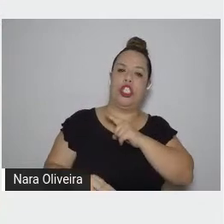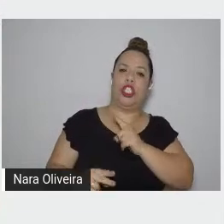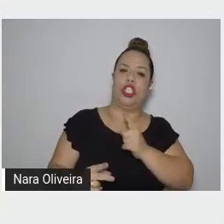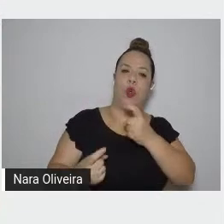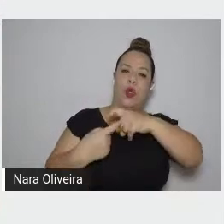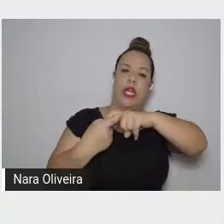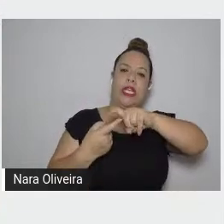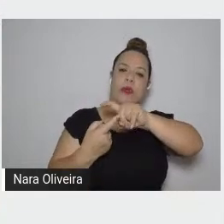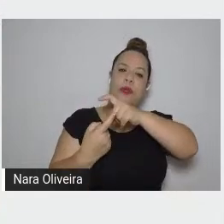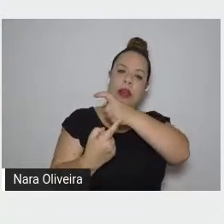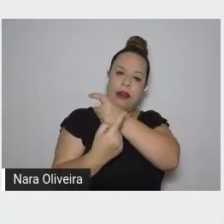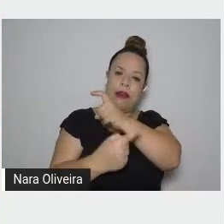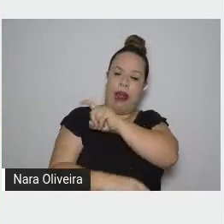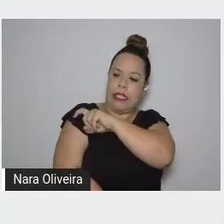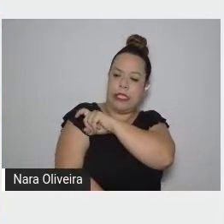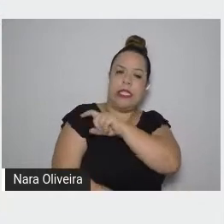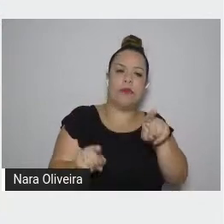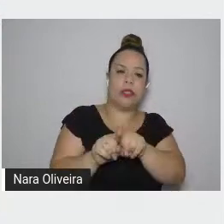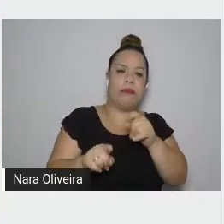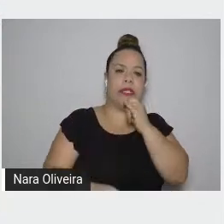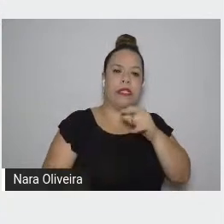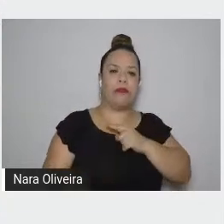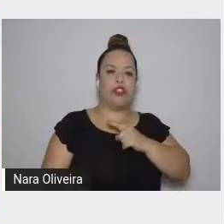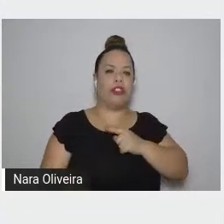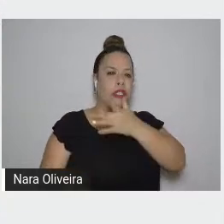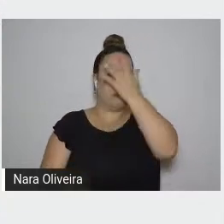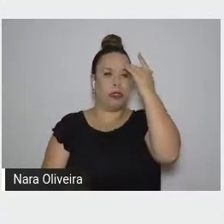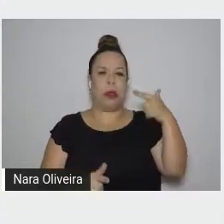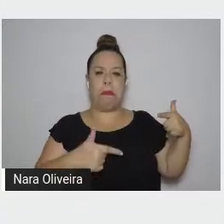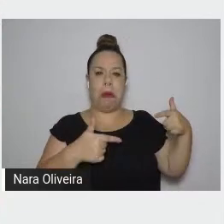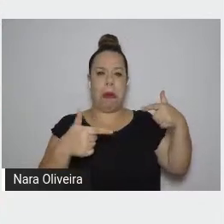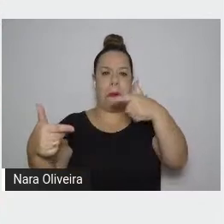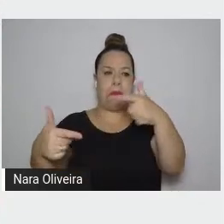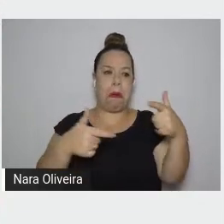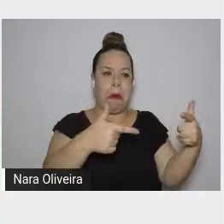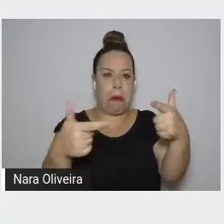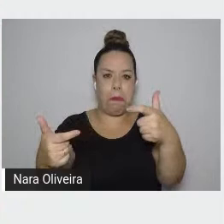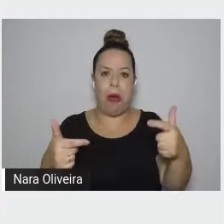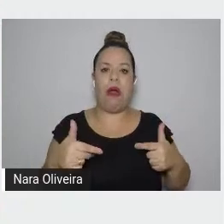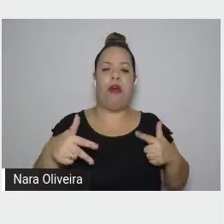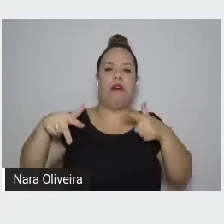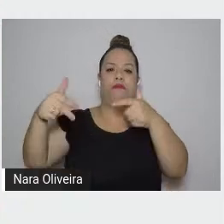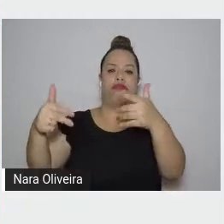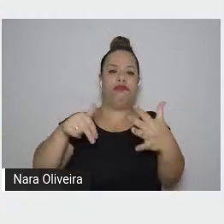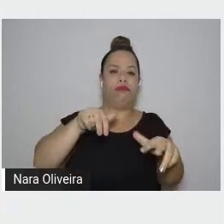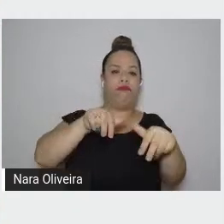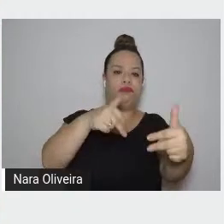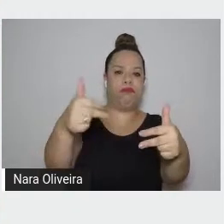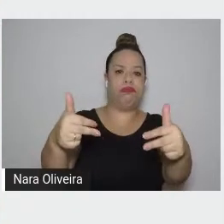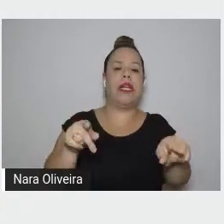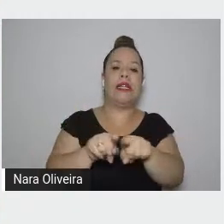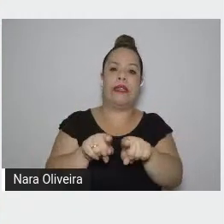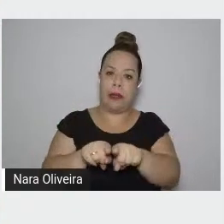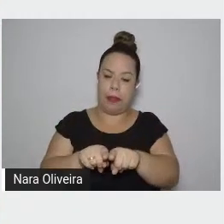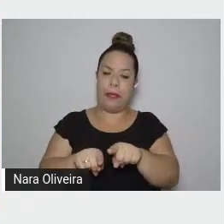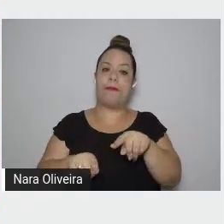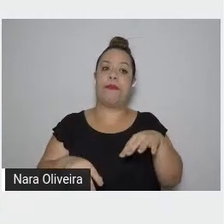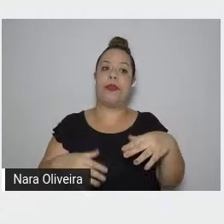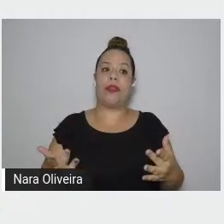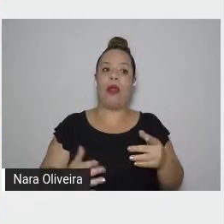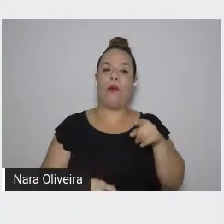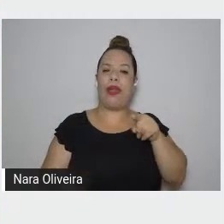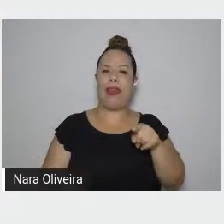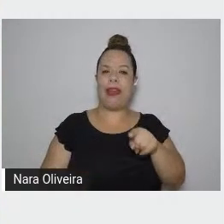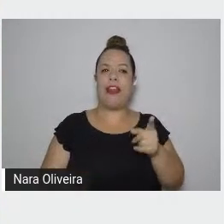do salazarismo, a ascensão de salazar. Portugal está à volta da Europa, mas não a